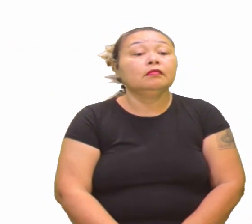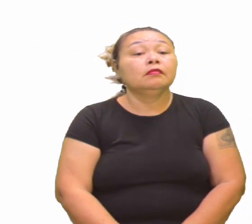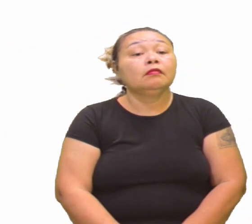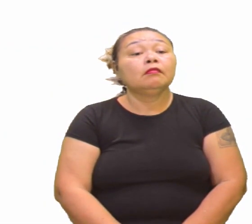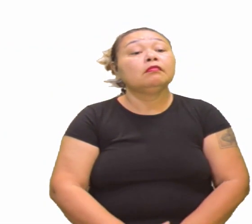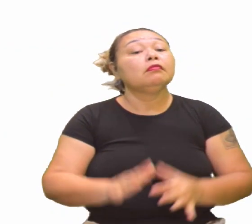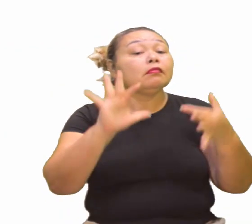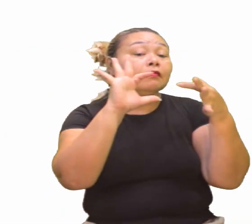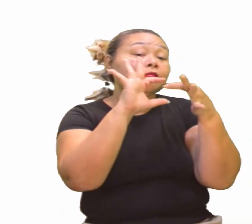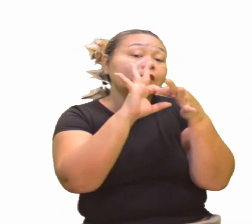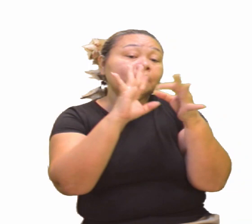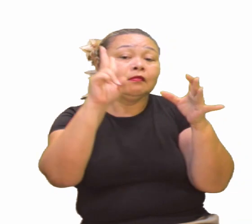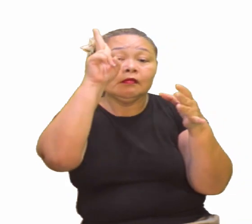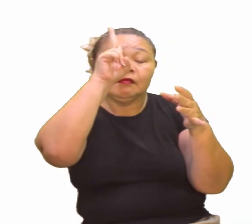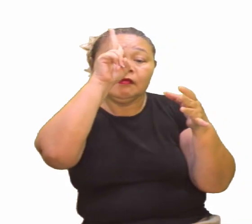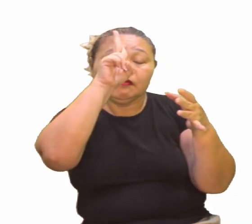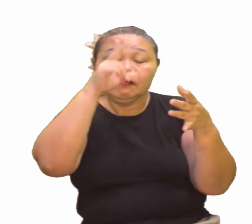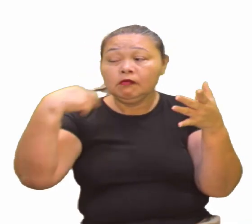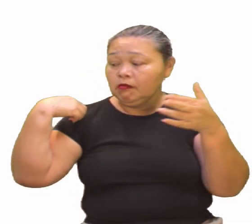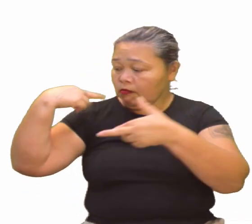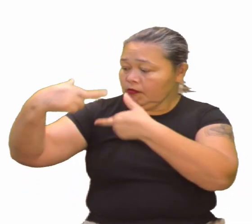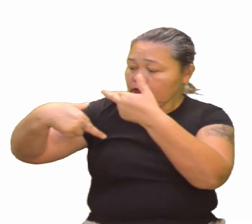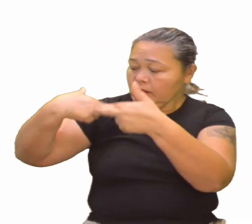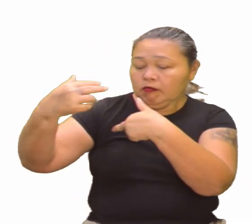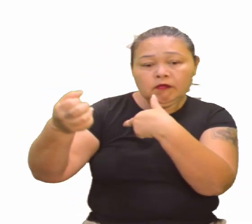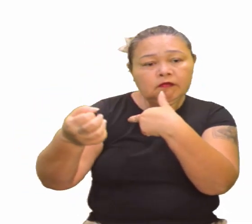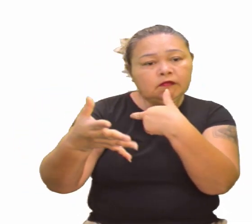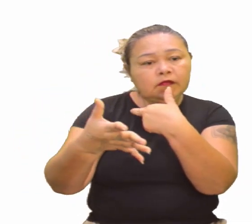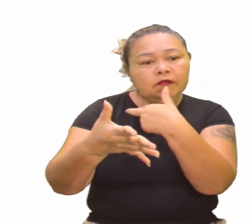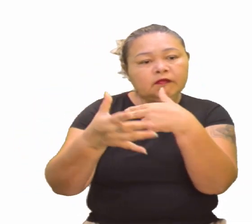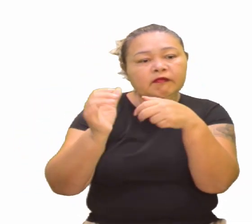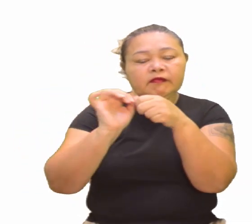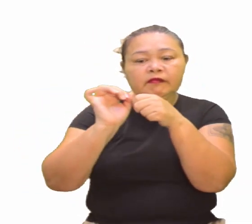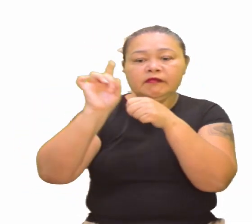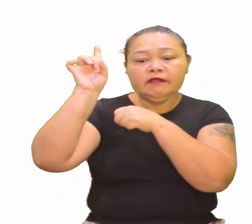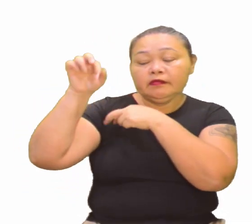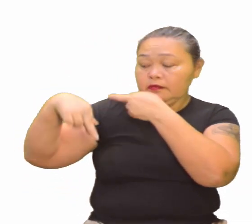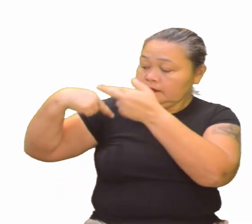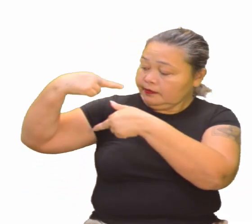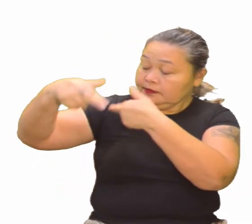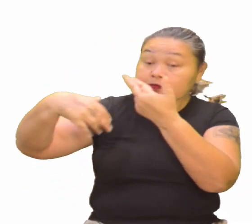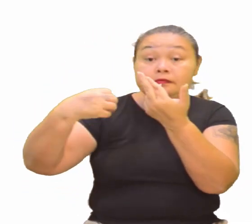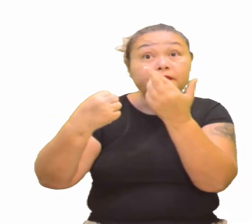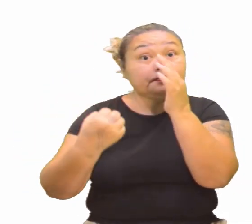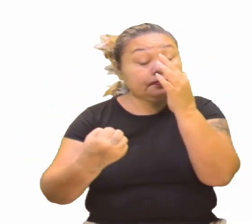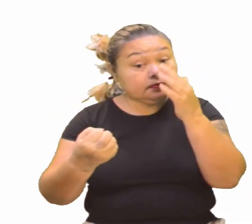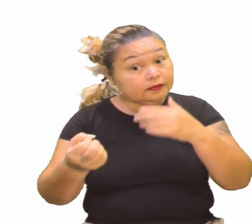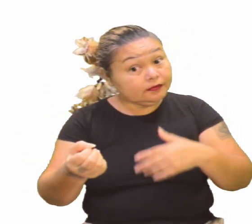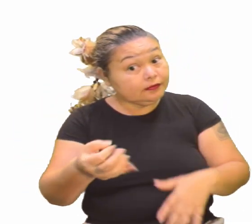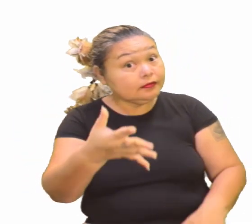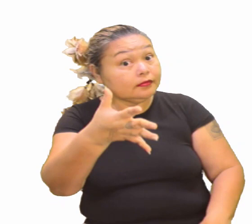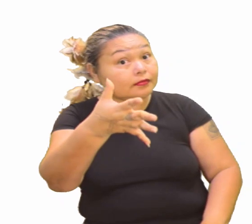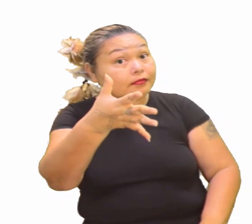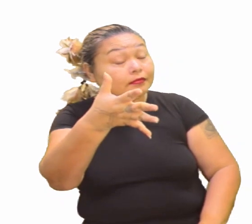O contexto histórico do renascimento, tá? Então o renascimento é renascer.